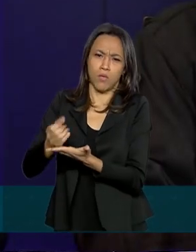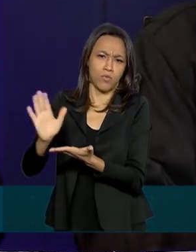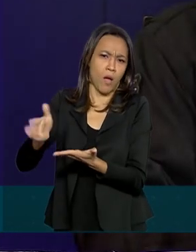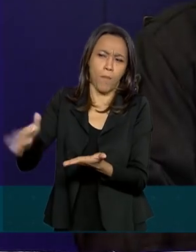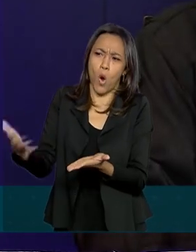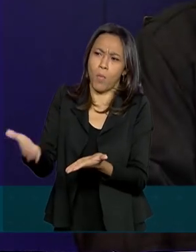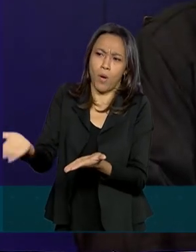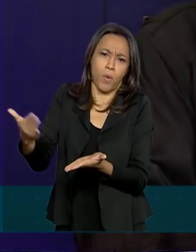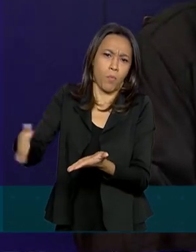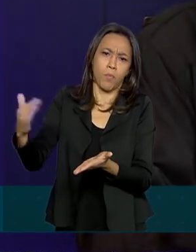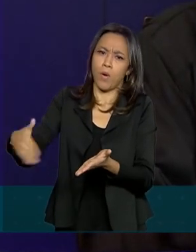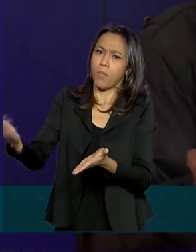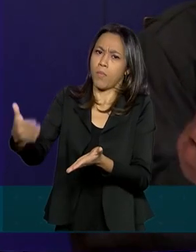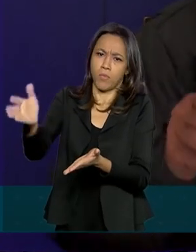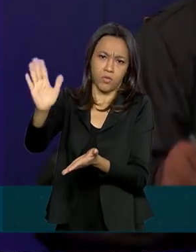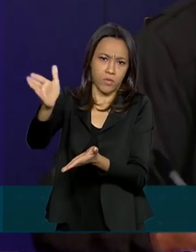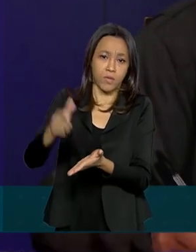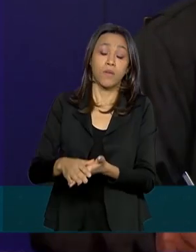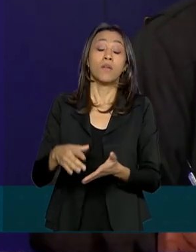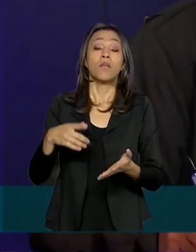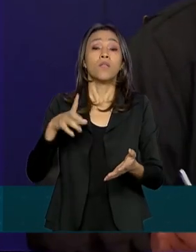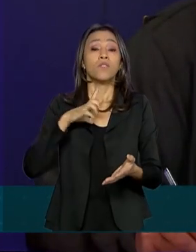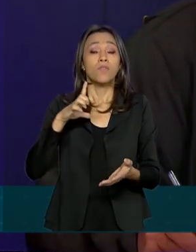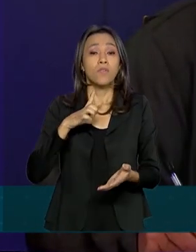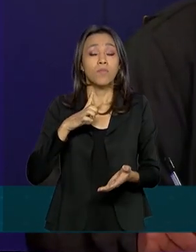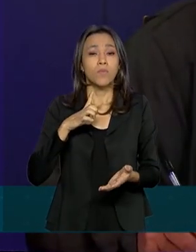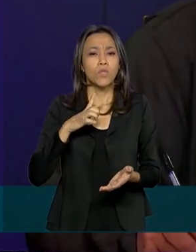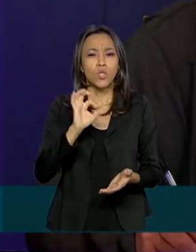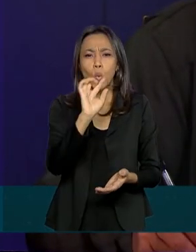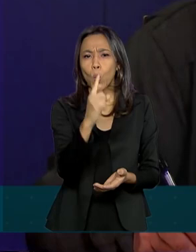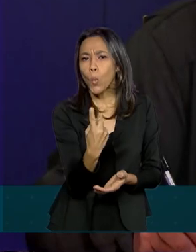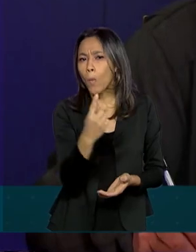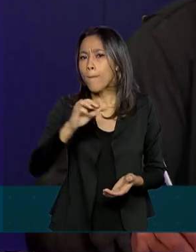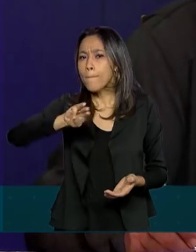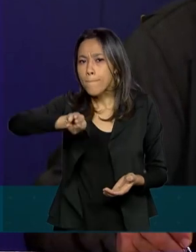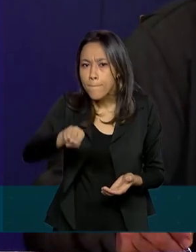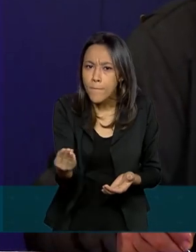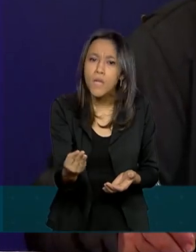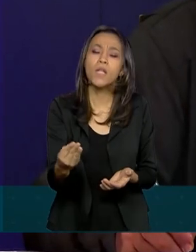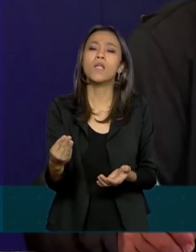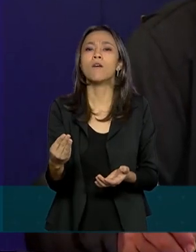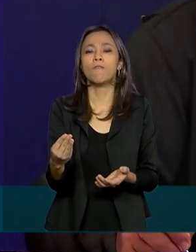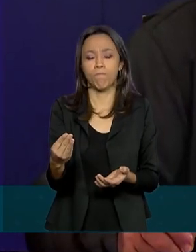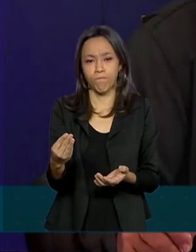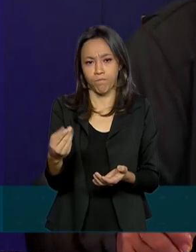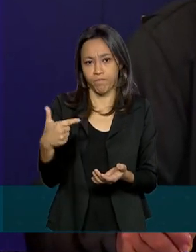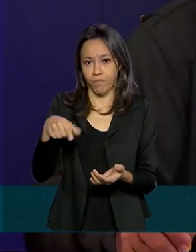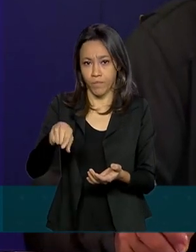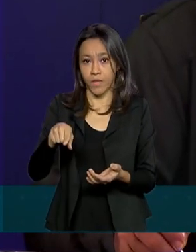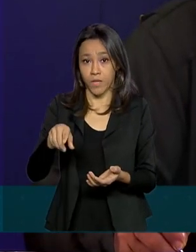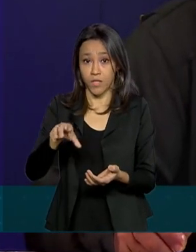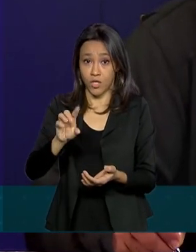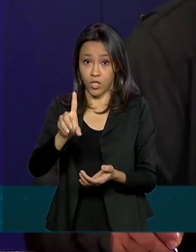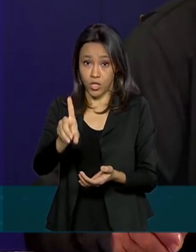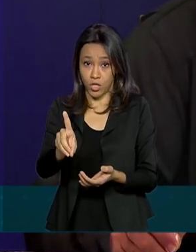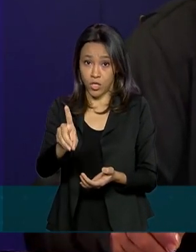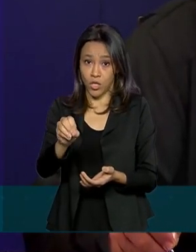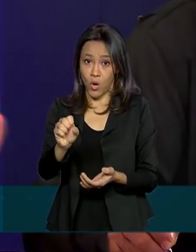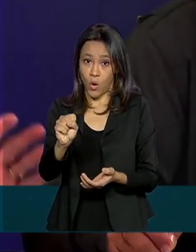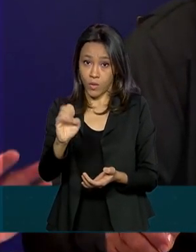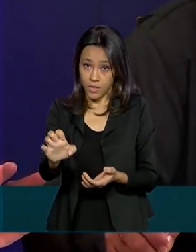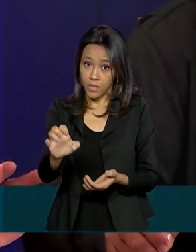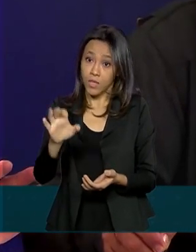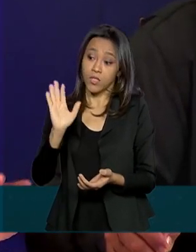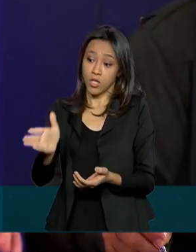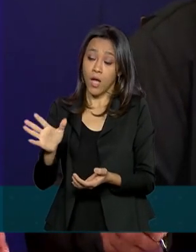indisponibilidade, no início da operação, de um milhão de doses de comprimidos. Nós passamos para o Ministério